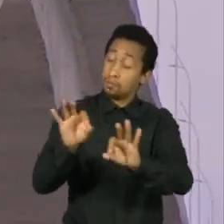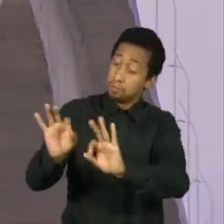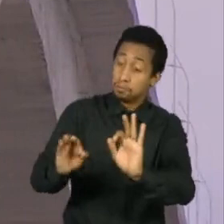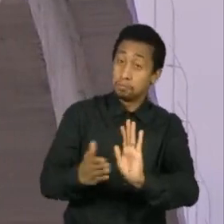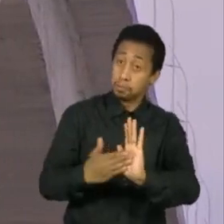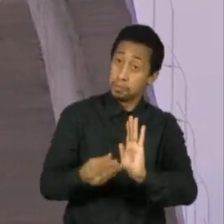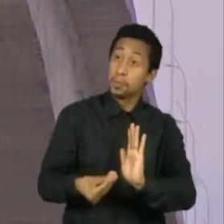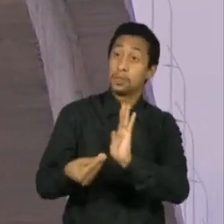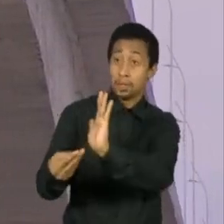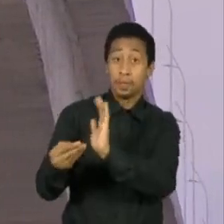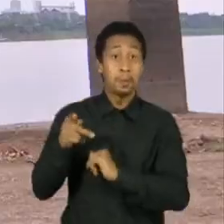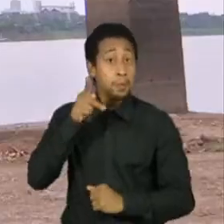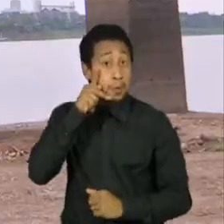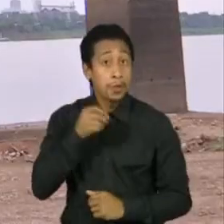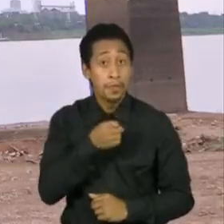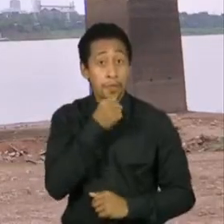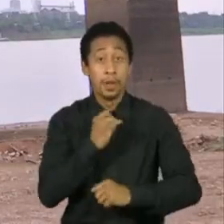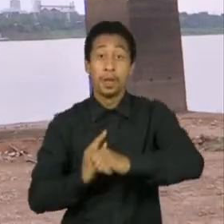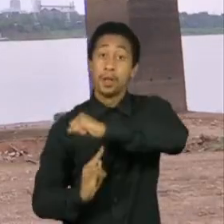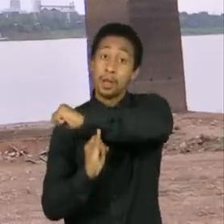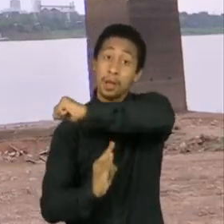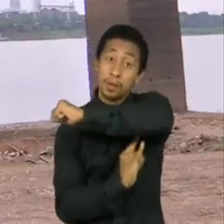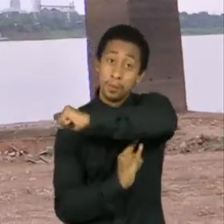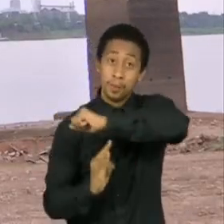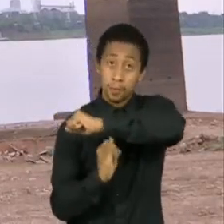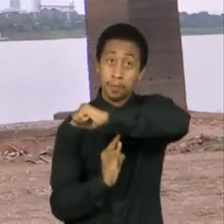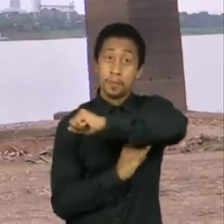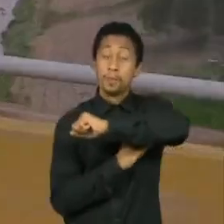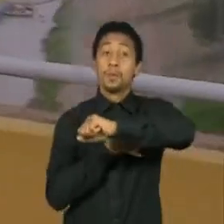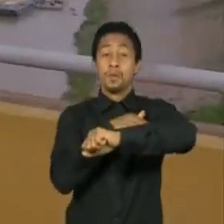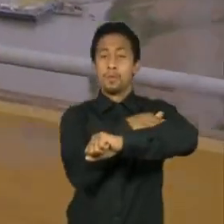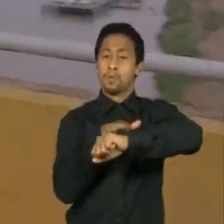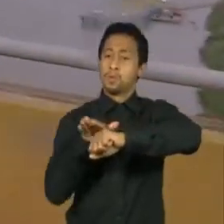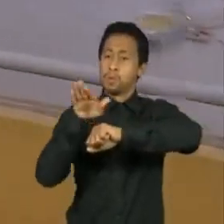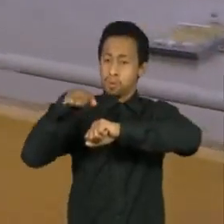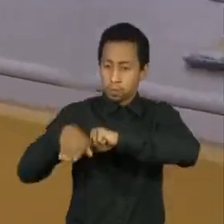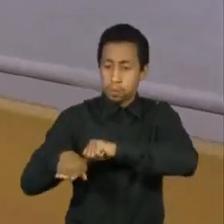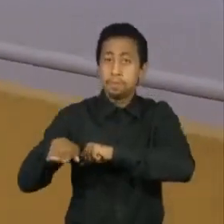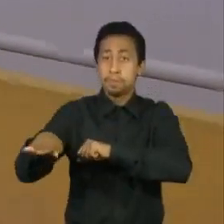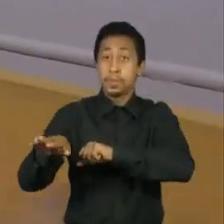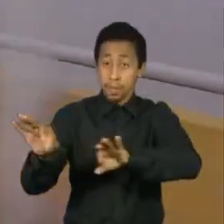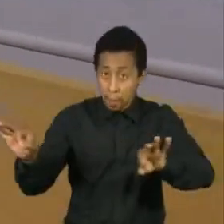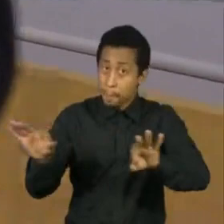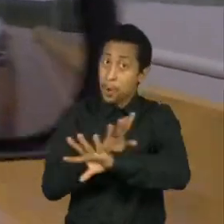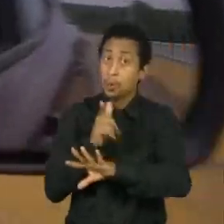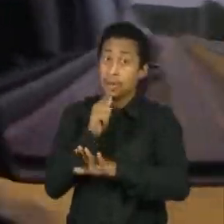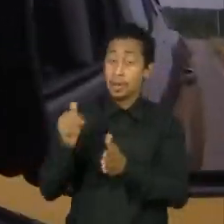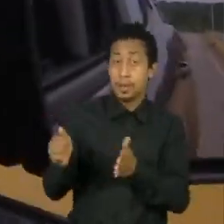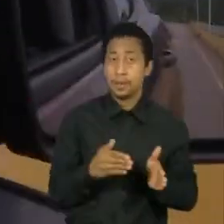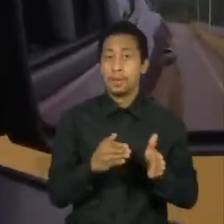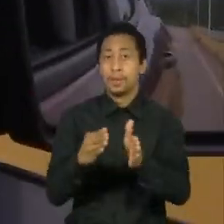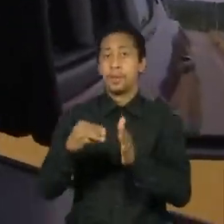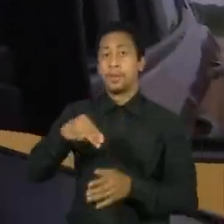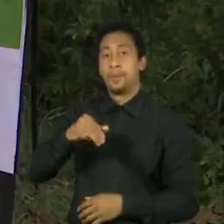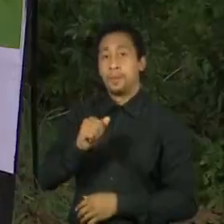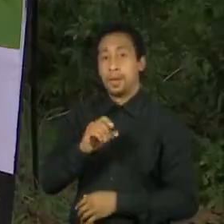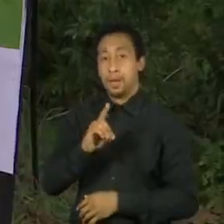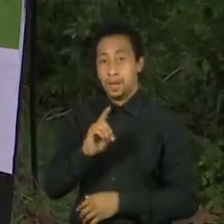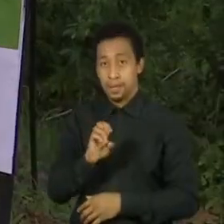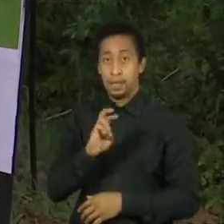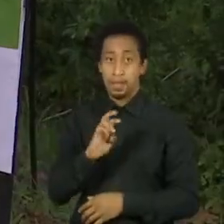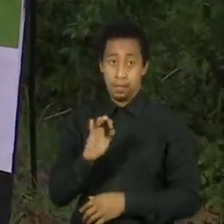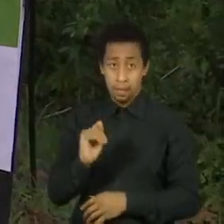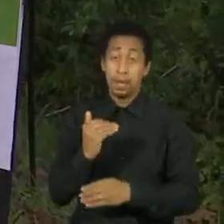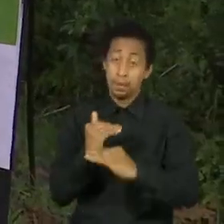Em Porto Velho, a ponte que liga o centro à rodovia está pronta, sobre o rio Madeira. E as obras de repavimentação